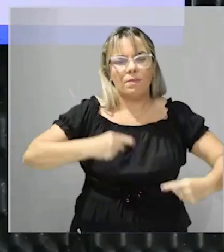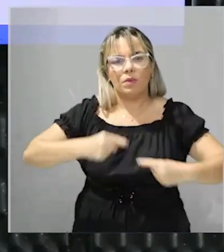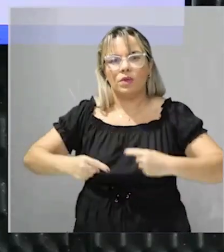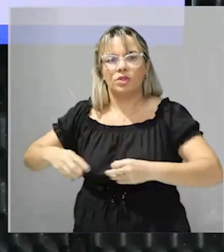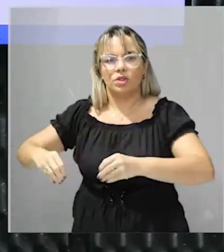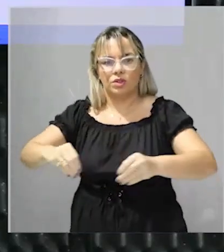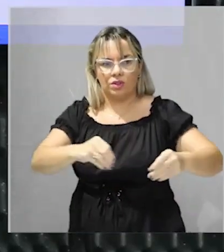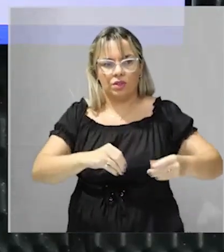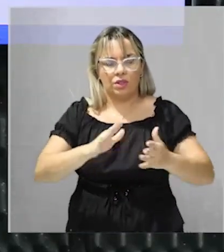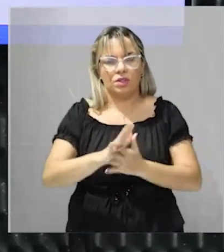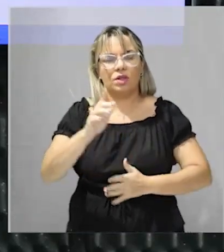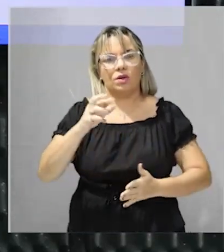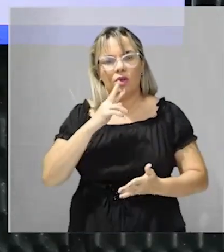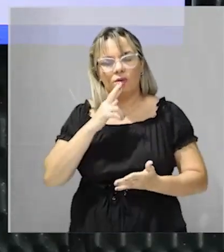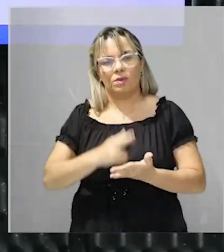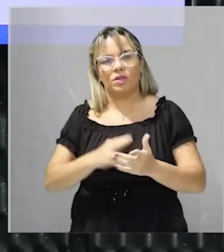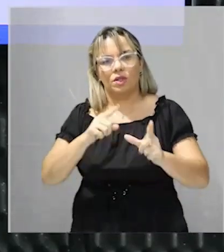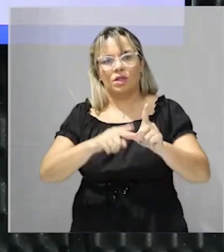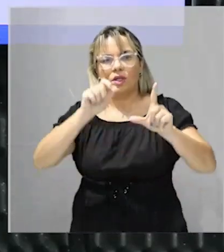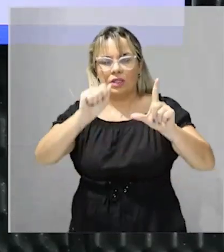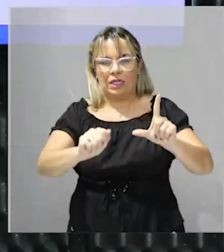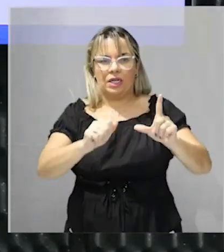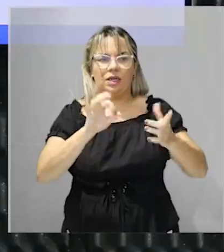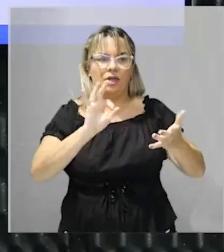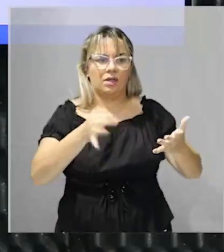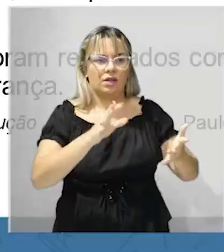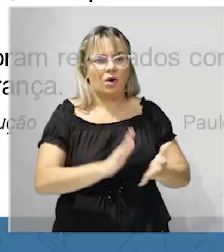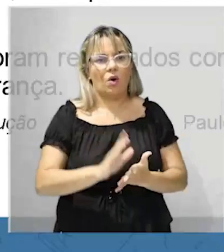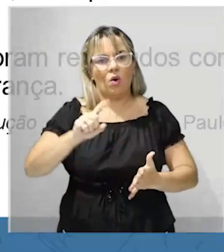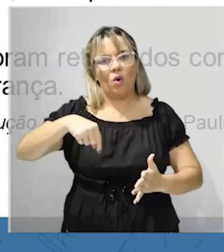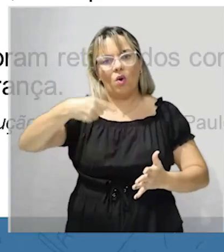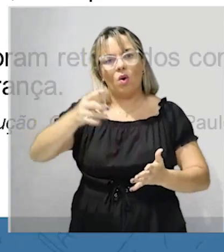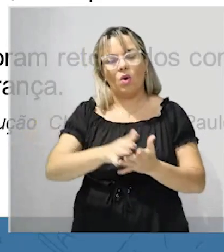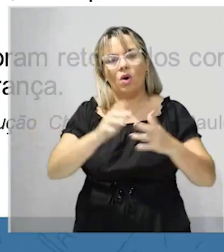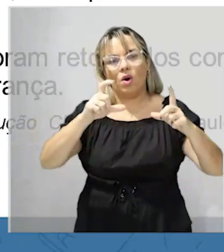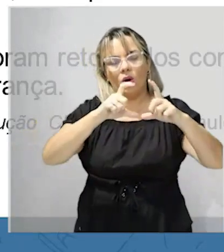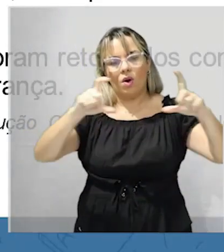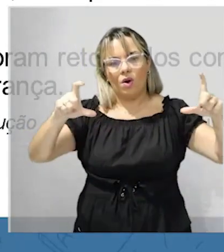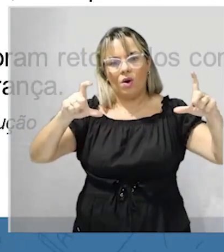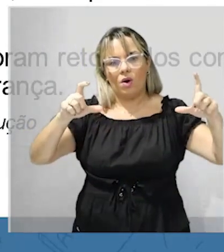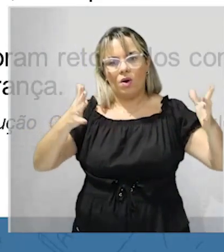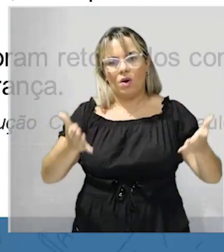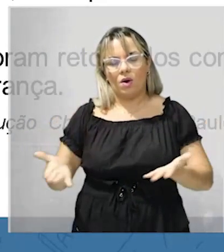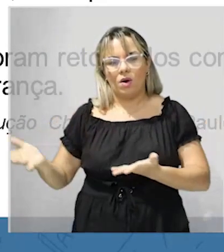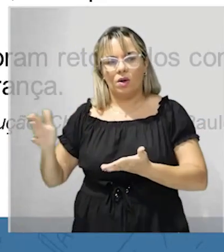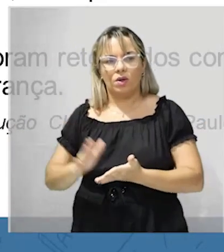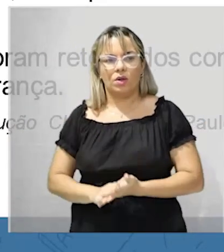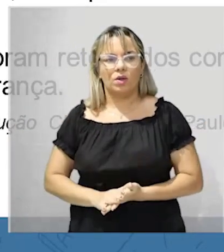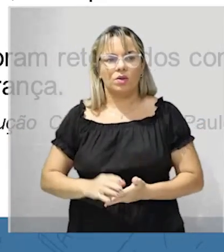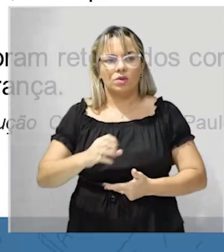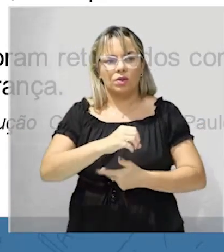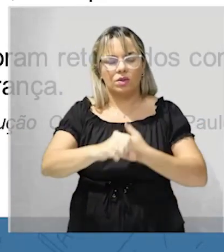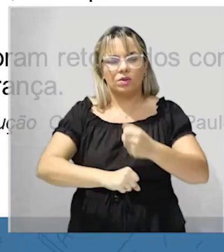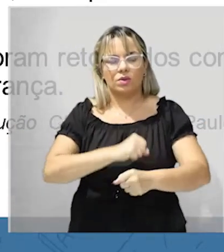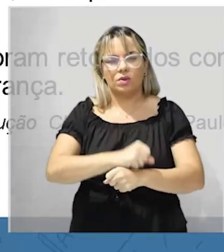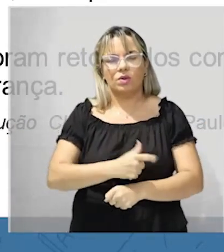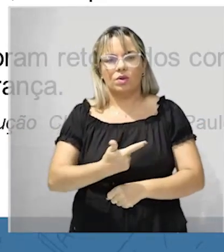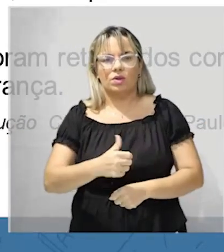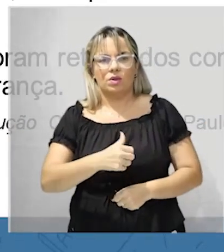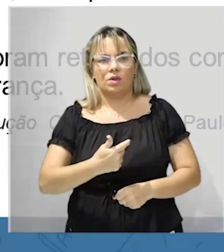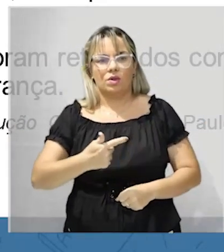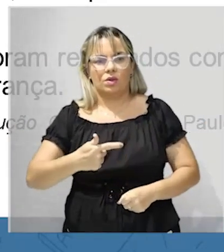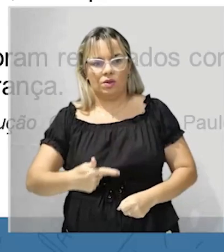muito bem temos esse outro item que caiu no Enem em 2017 que fala sobre o seguinte